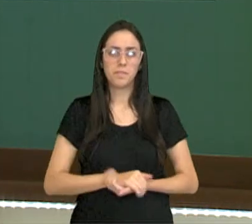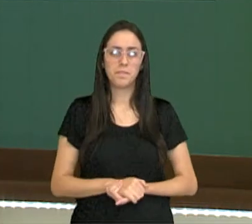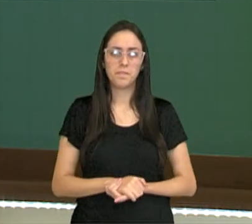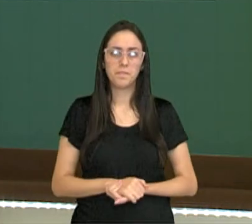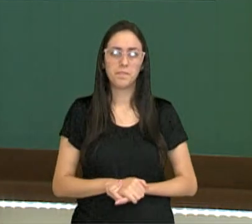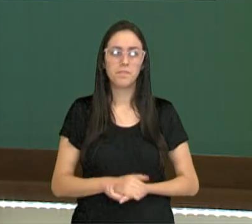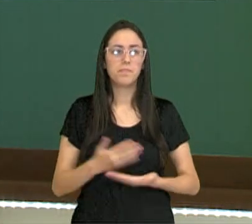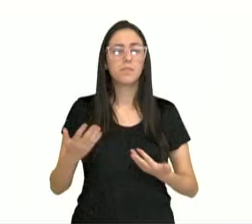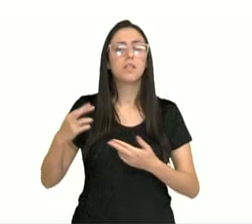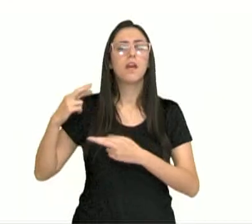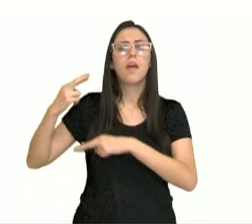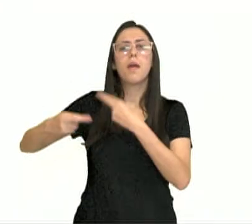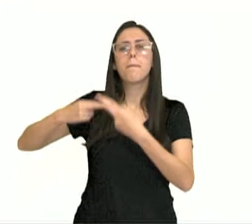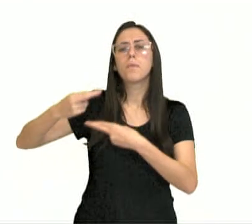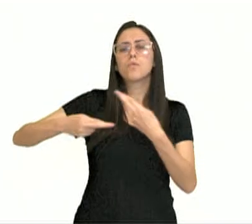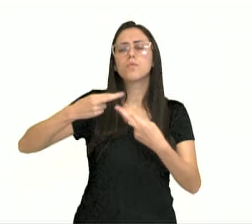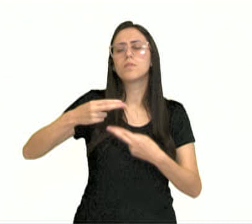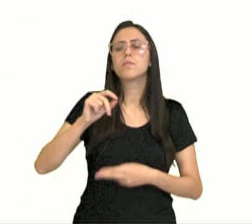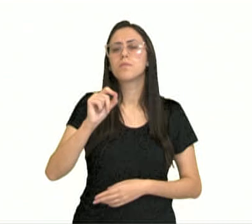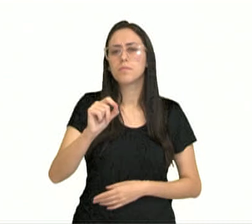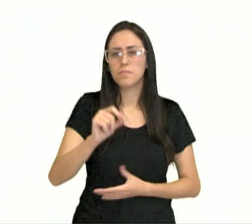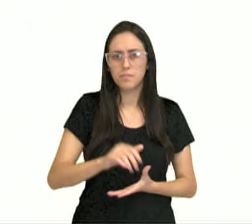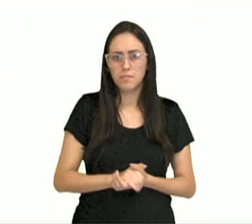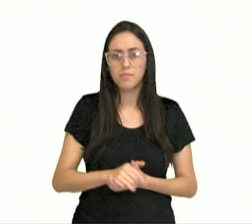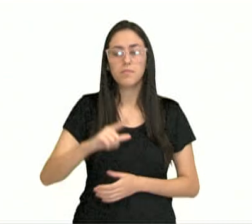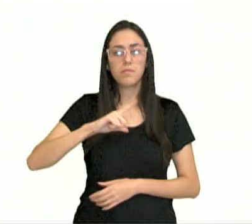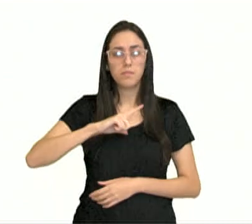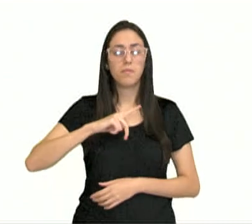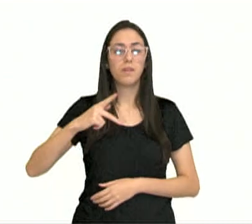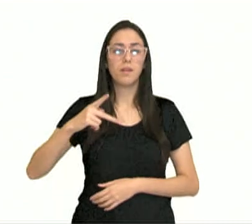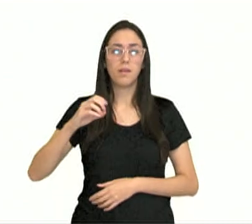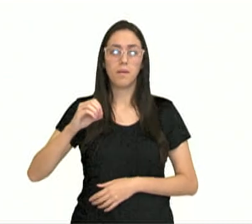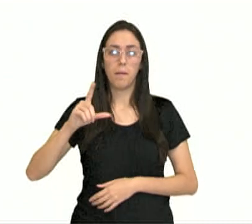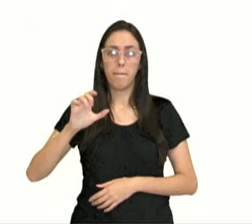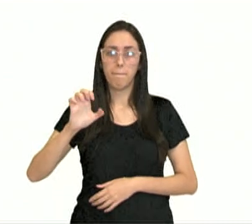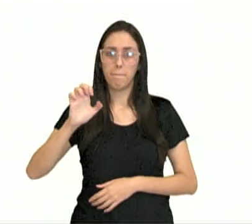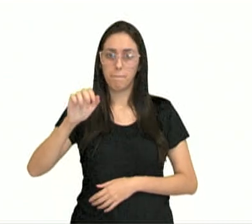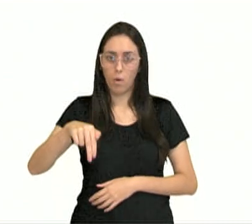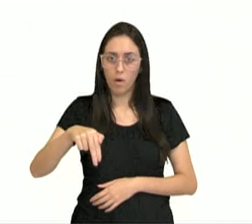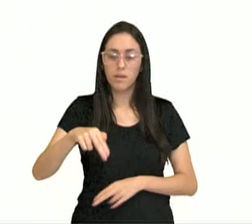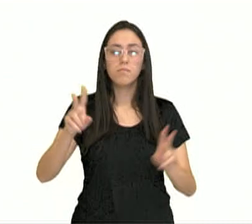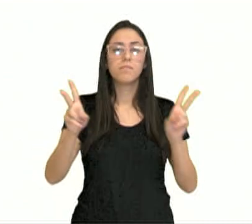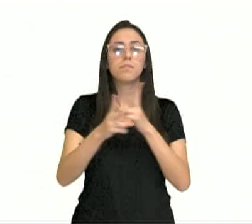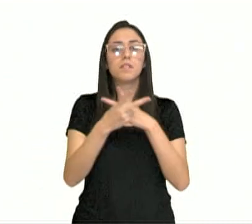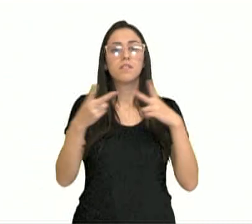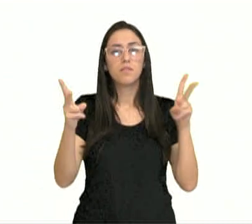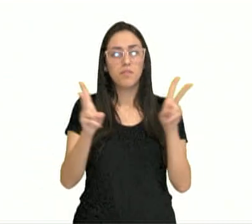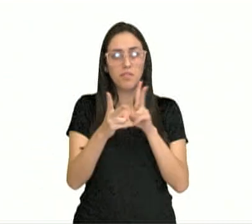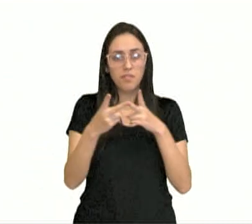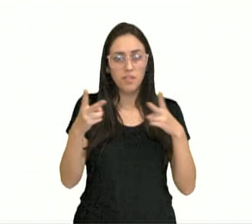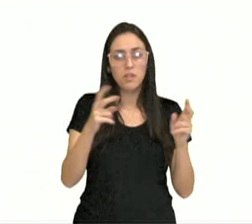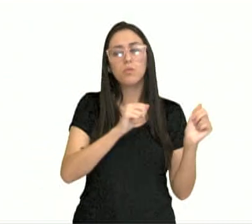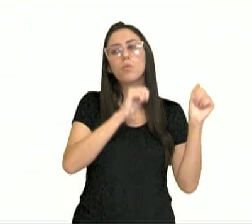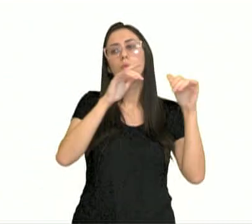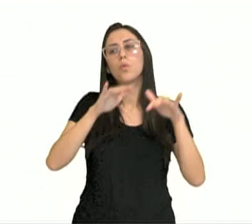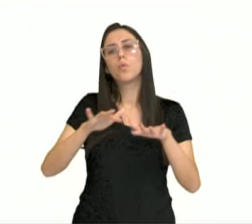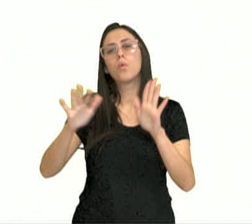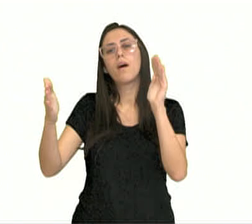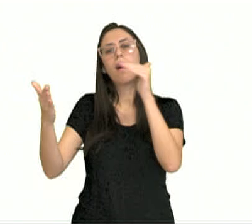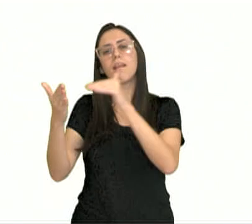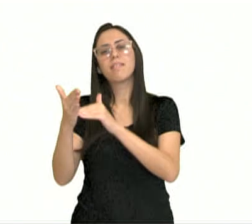Falando de reprodução. Então, esses grãos de pólen são transportados pelo vento, até chegar no estróbulo feminino.